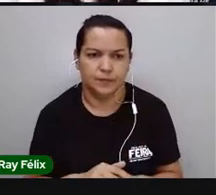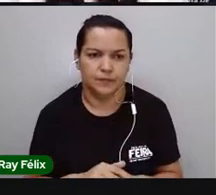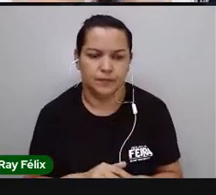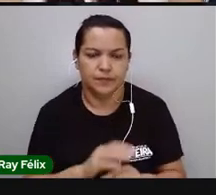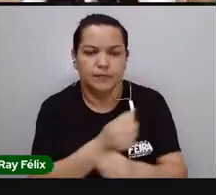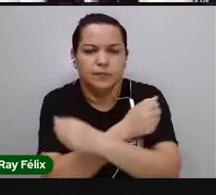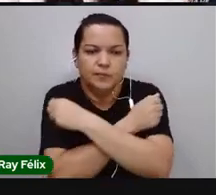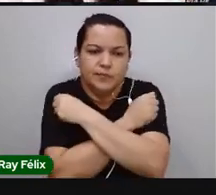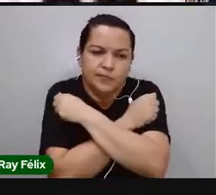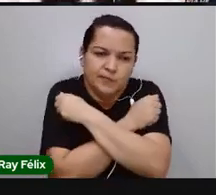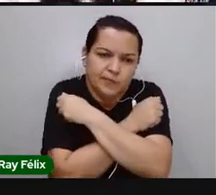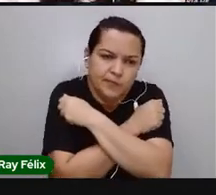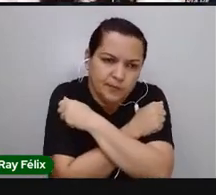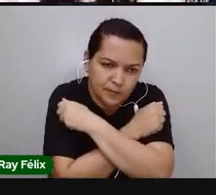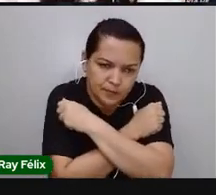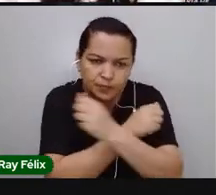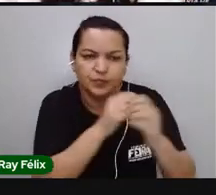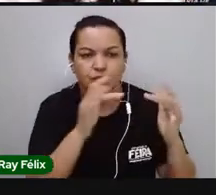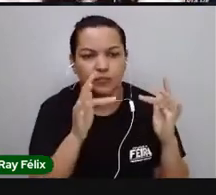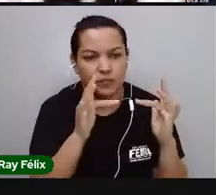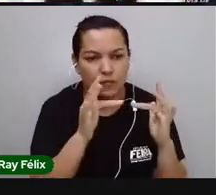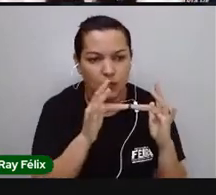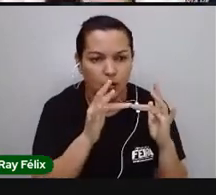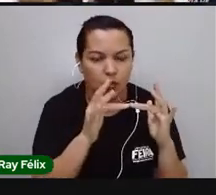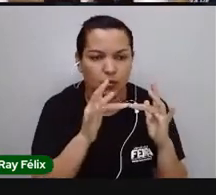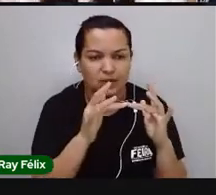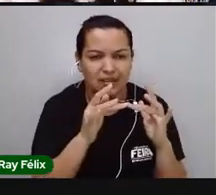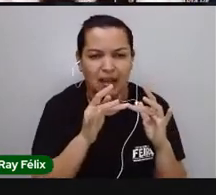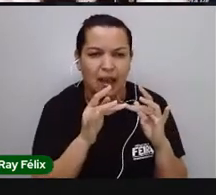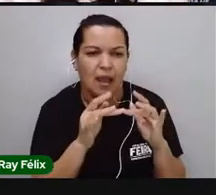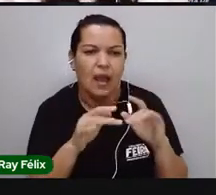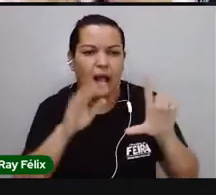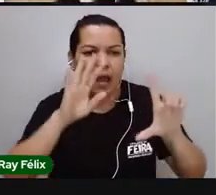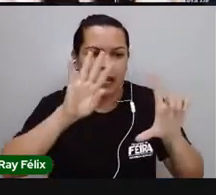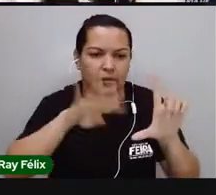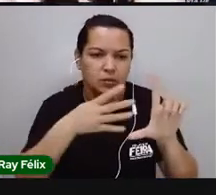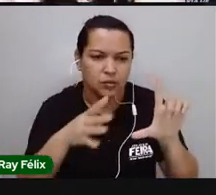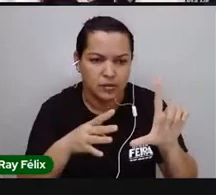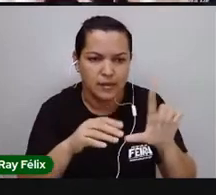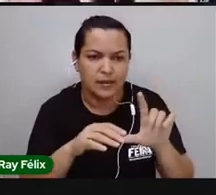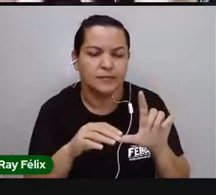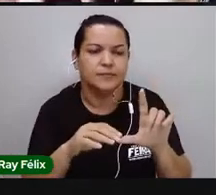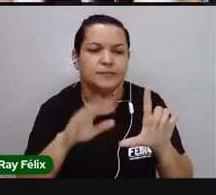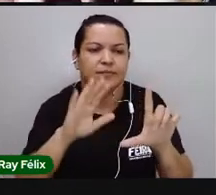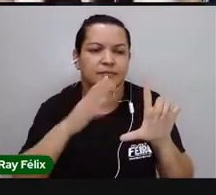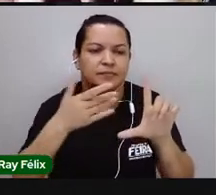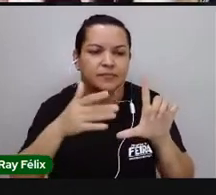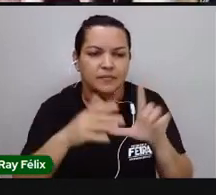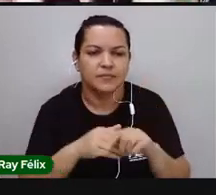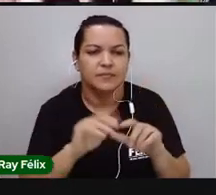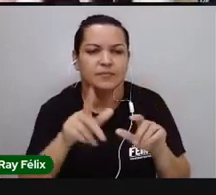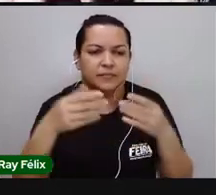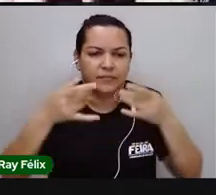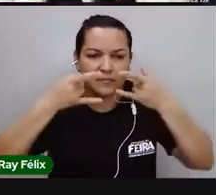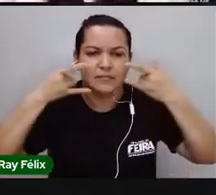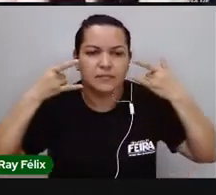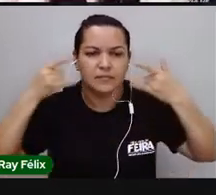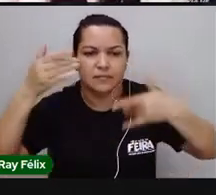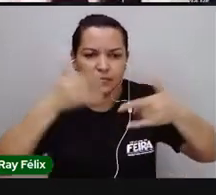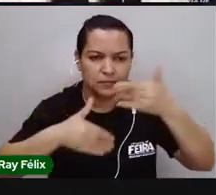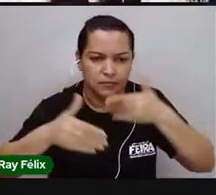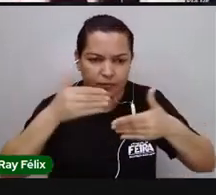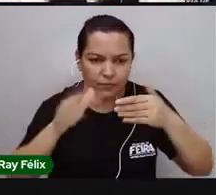Abraço, entre em contato comigo pelas redes sociais, usem máscara, se cuidem, e até mais. Tchau, Zuna.